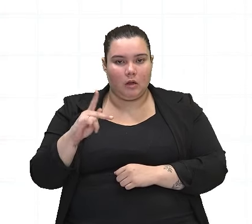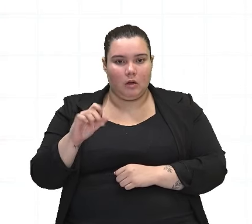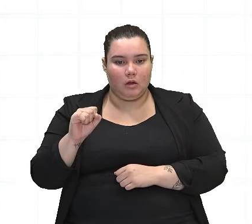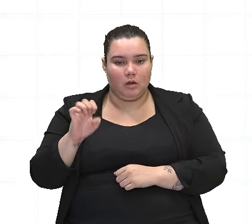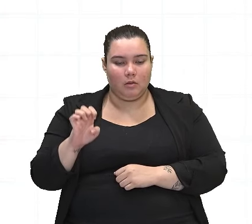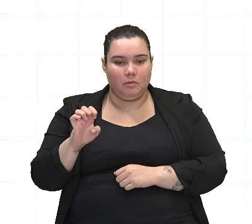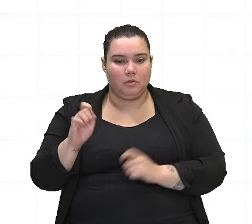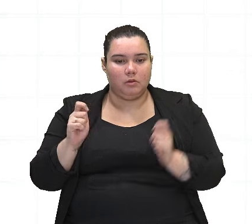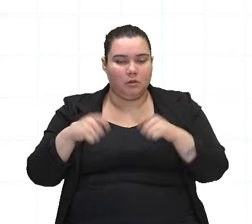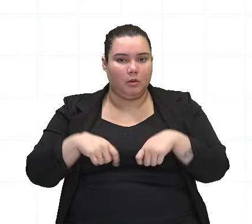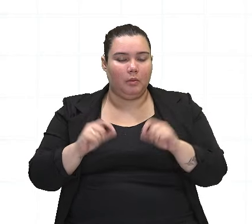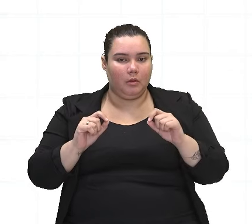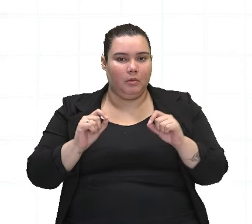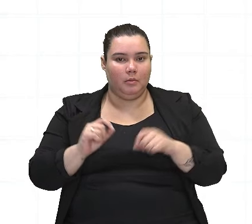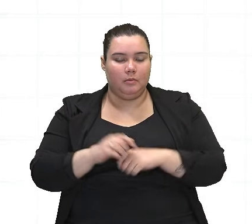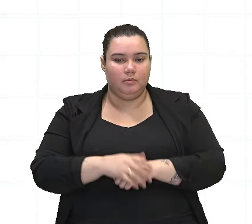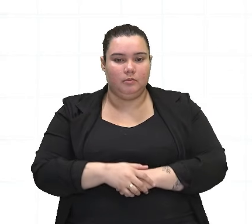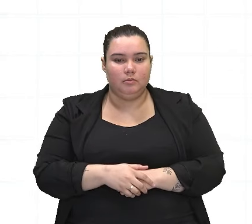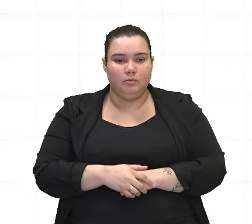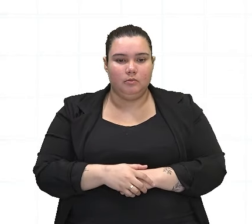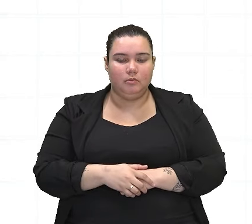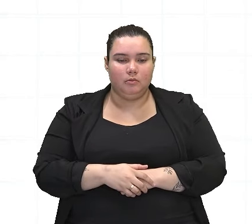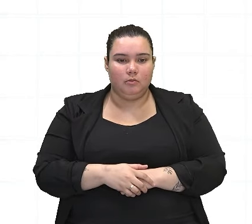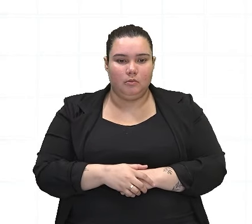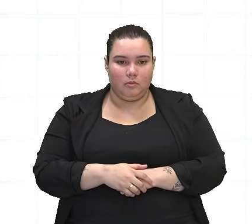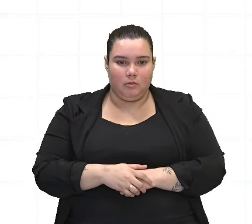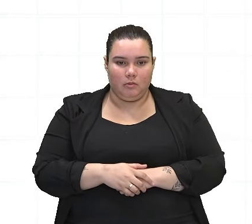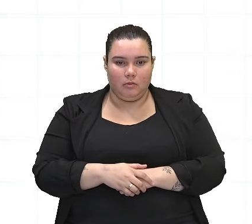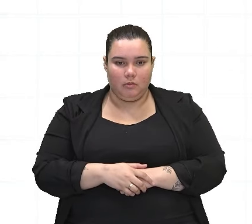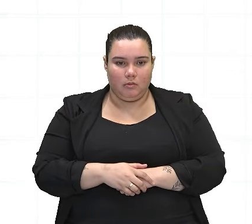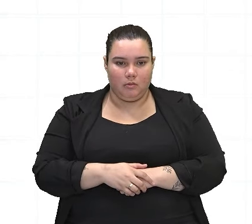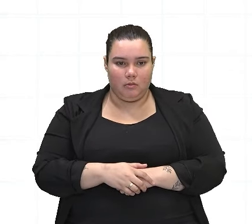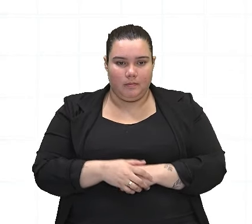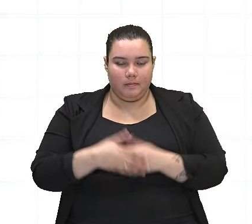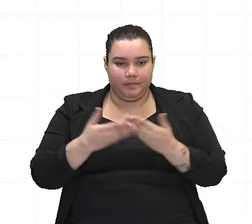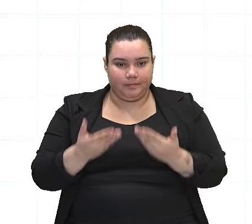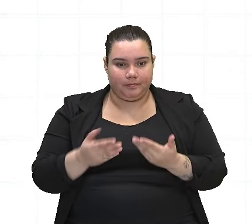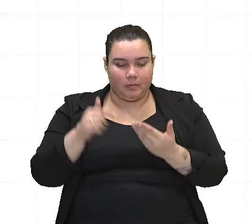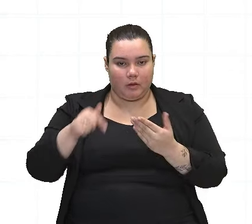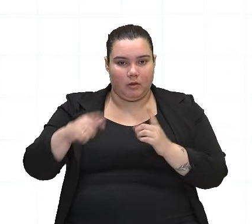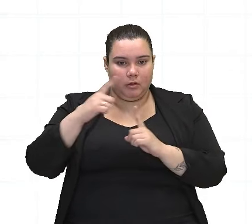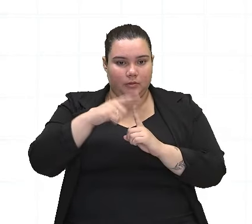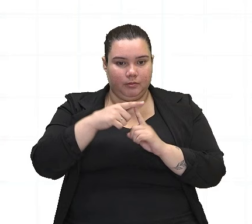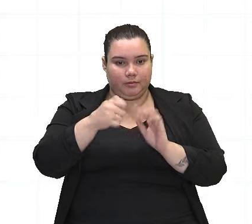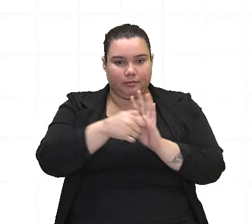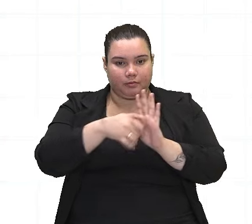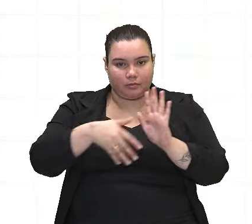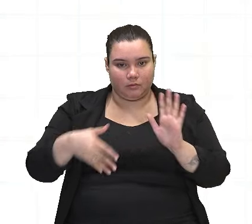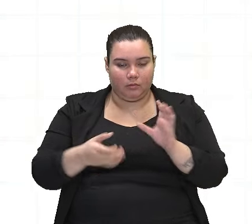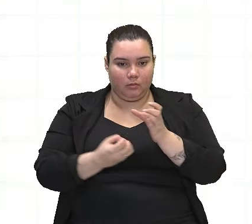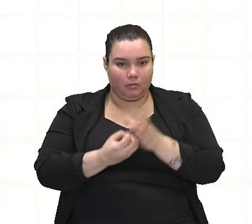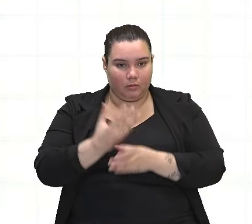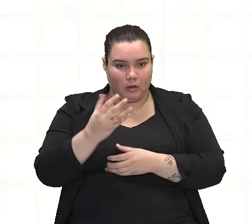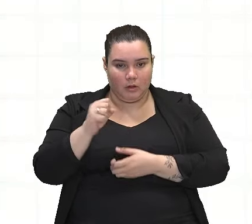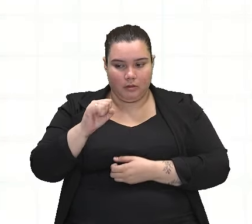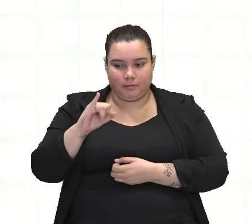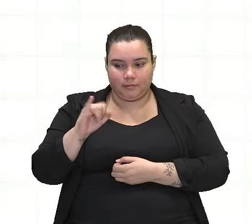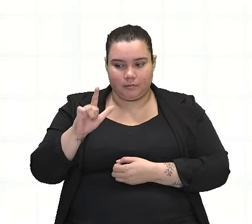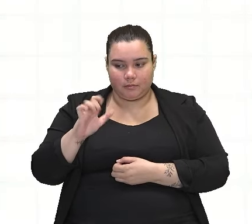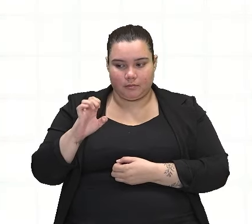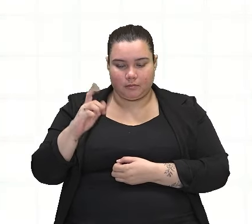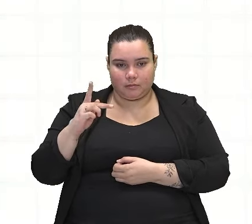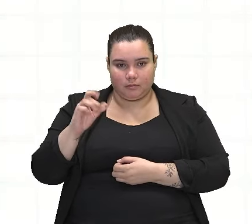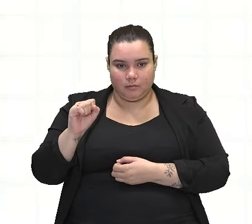ok? Então, observem, gente, que na cilépse, pessoal, nós vamos ter uma concordância que não vai seguir a